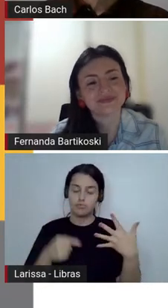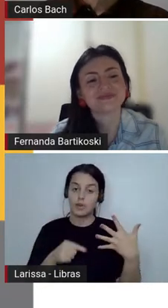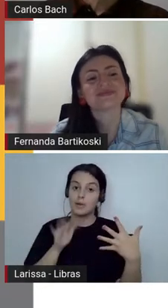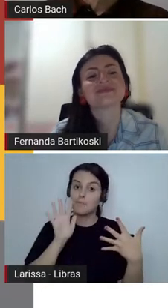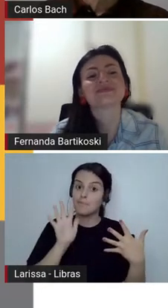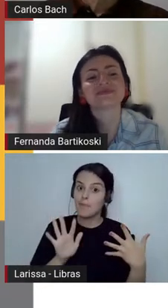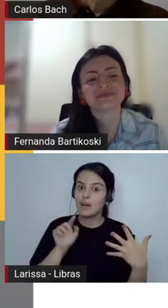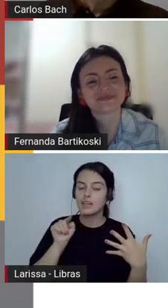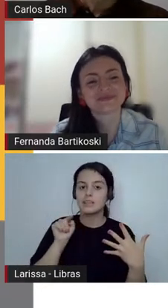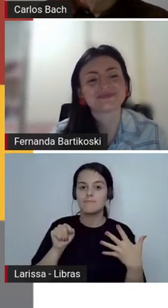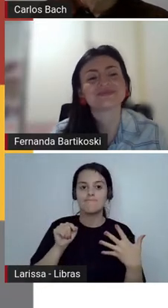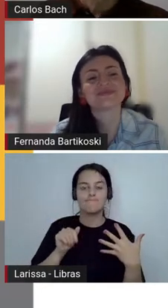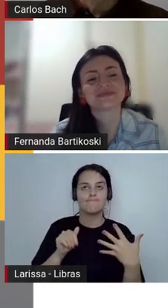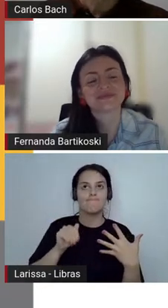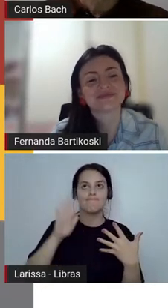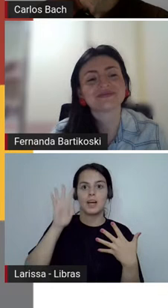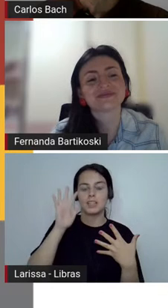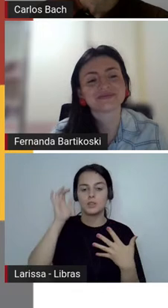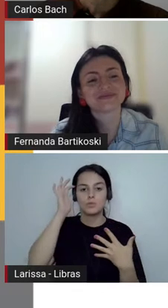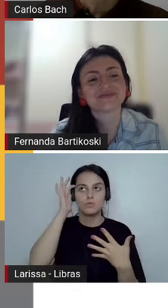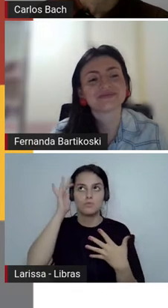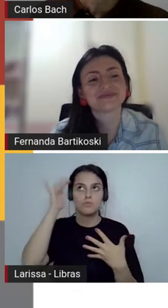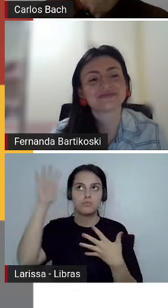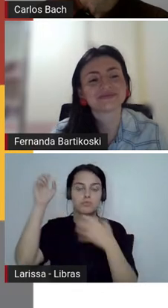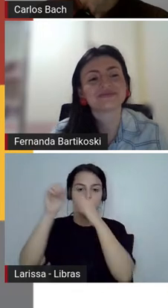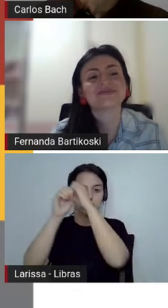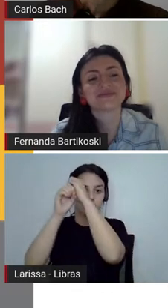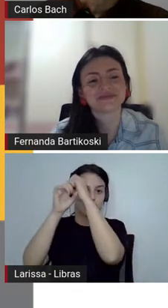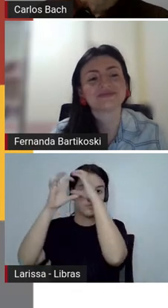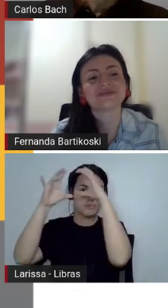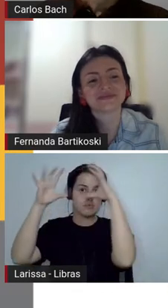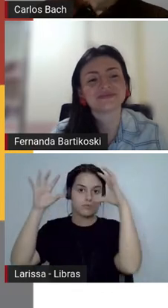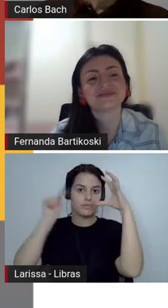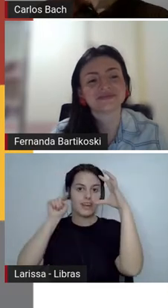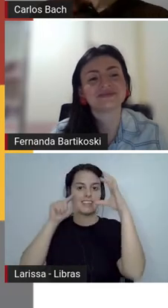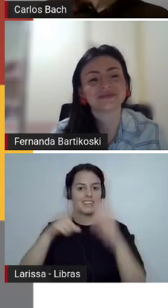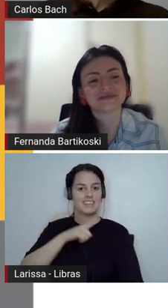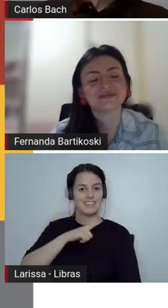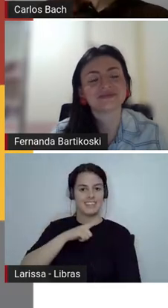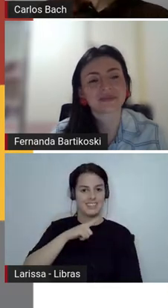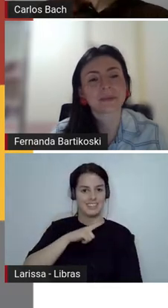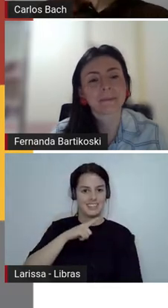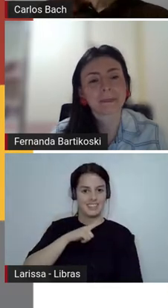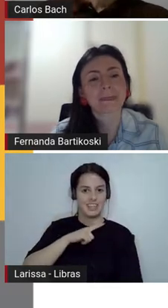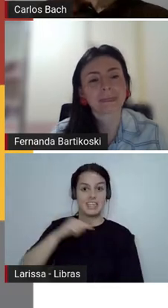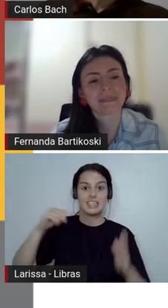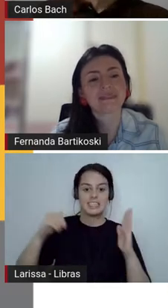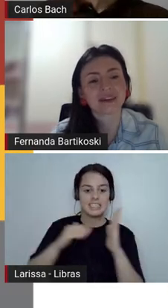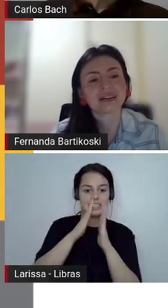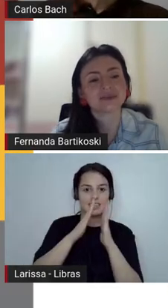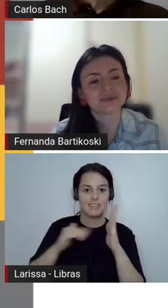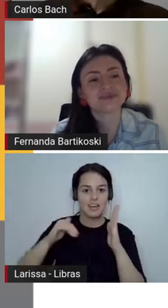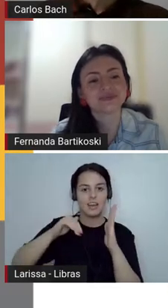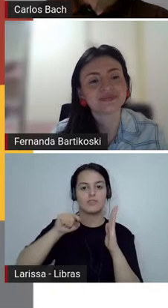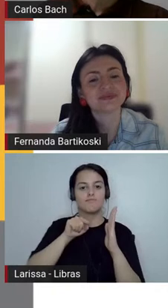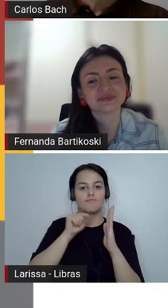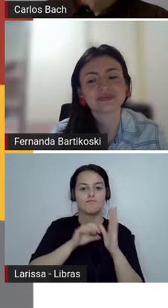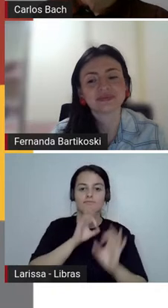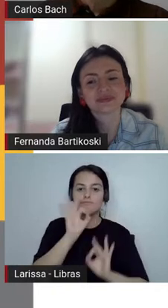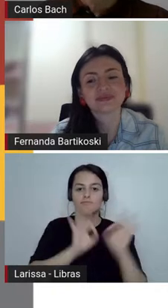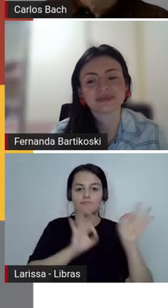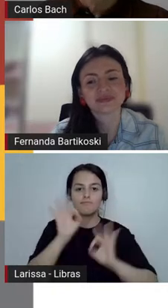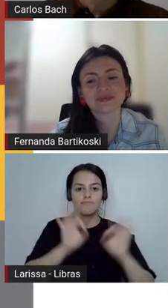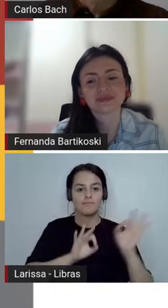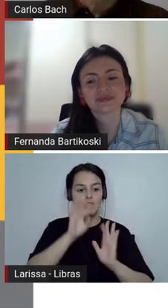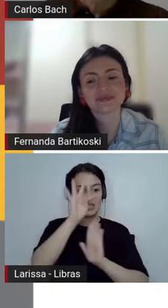construção estética, ele se torna atemporal. Quando o texto ele traz algo muito factual